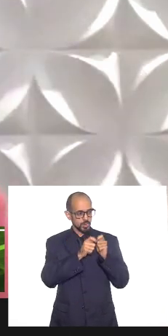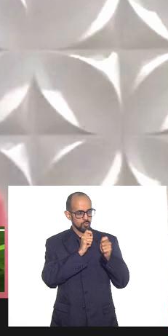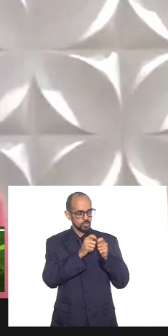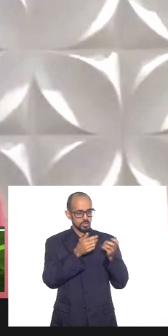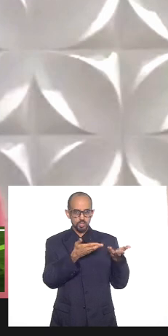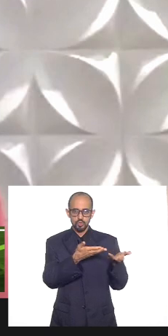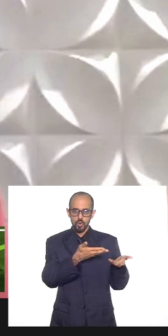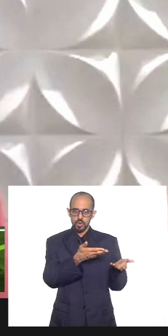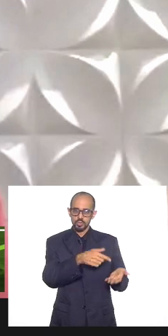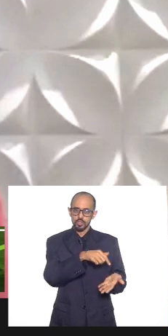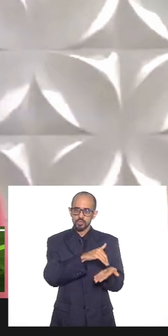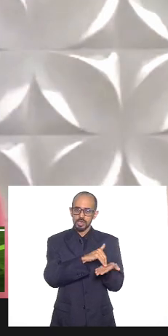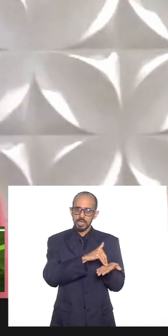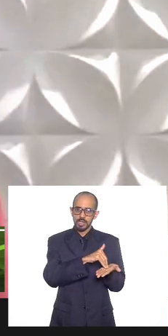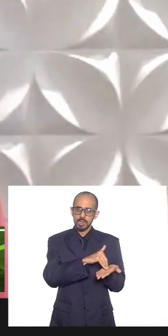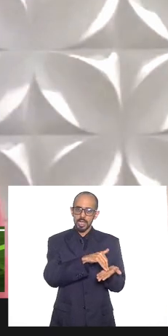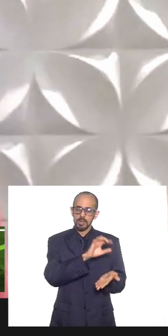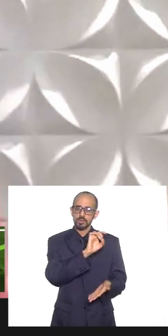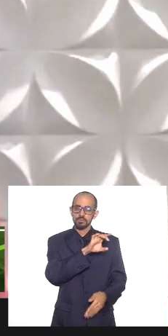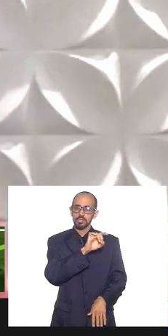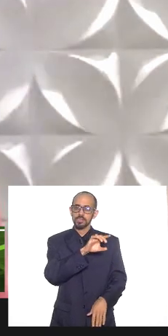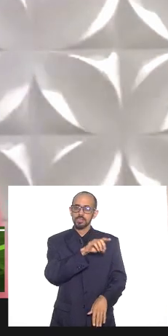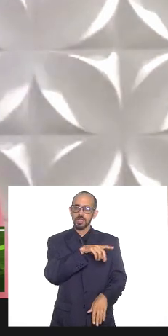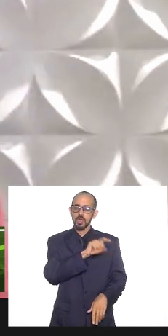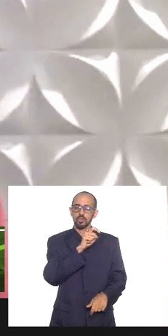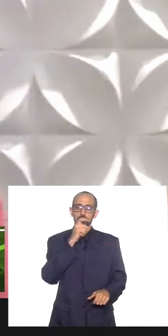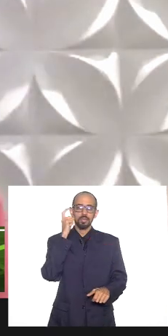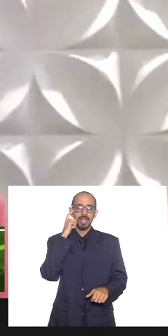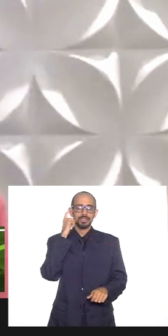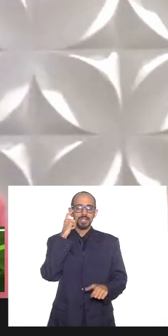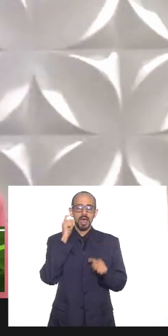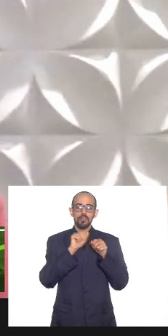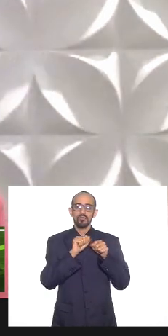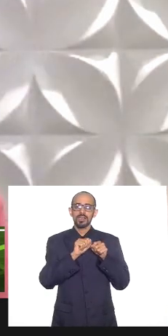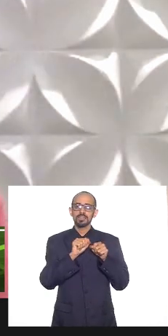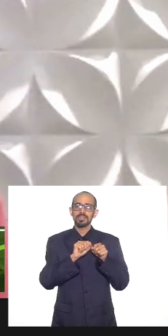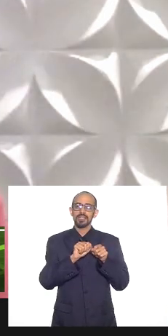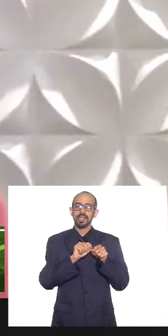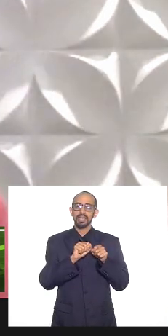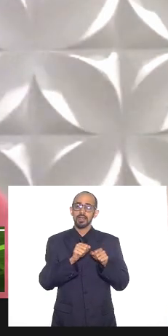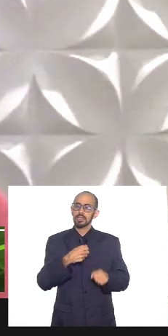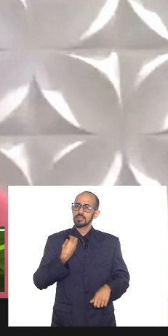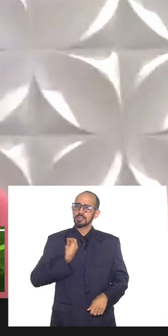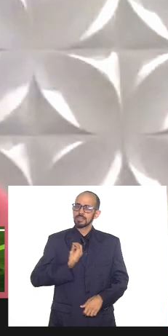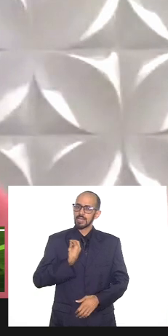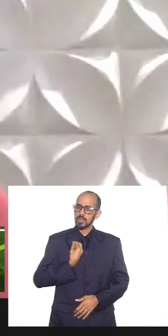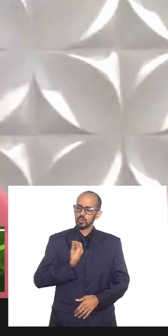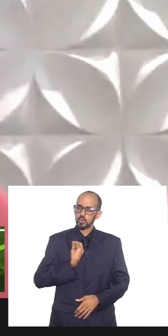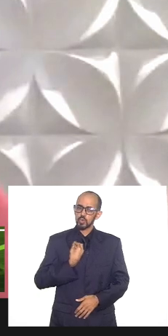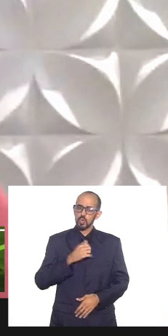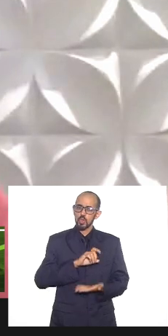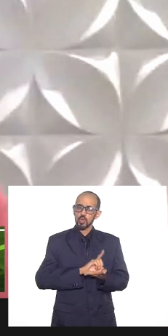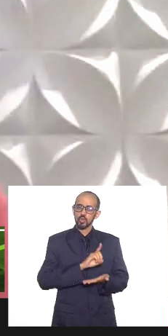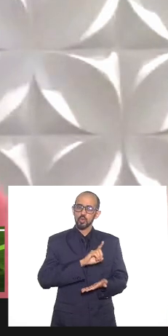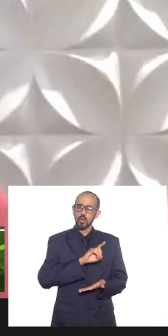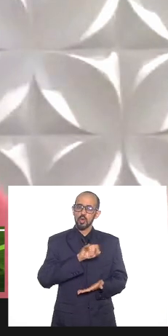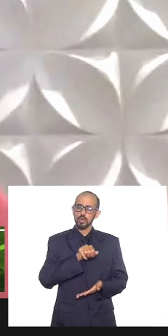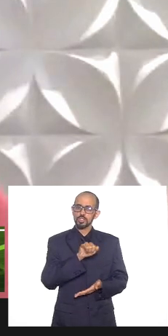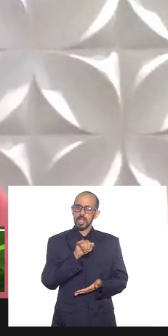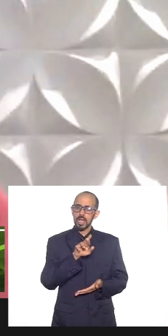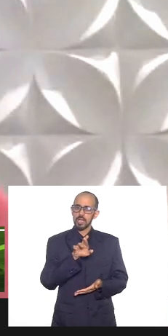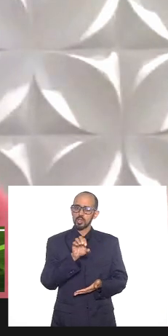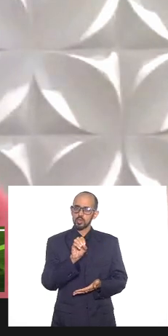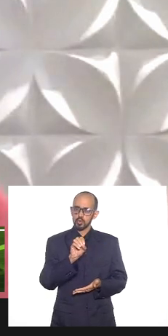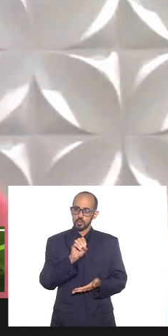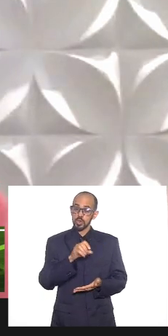secretário executivo do Instituto Pensar Fazer Sendo, doutor Jairo Pereira, e fazendo aqui um acordo de